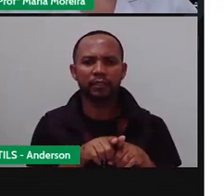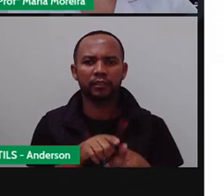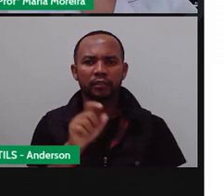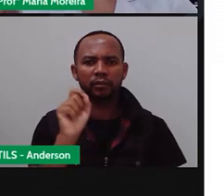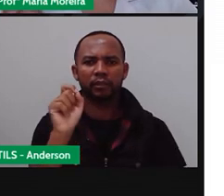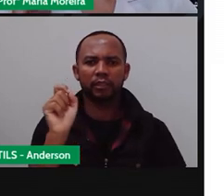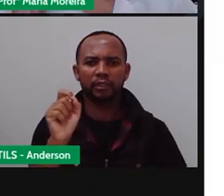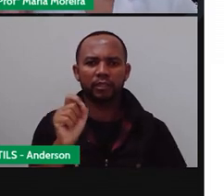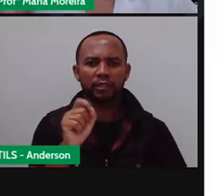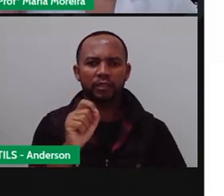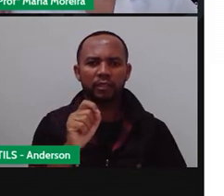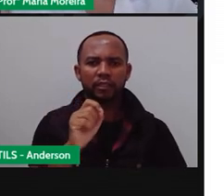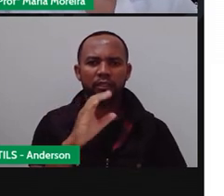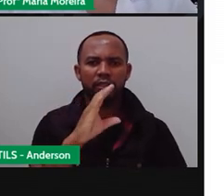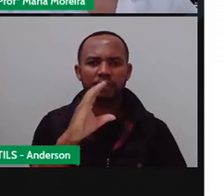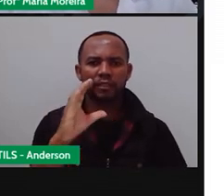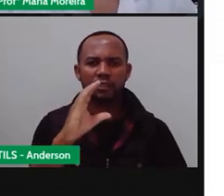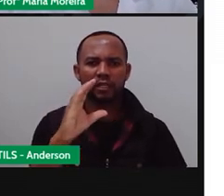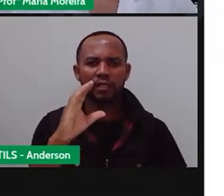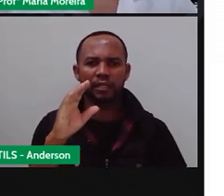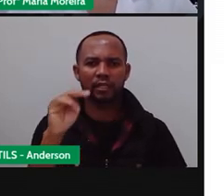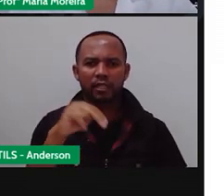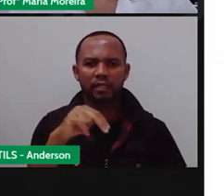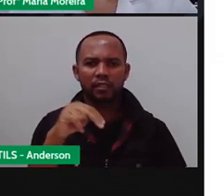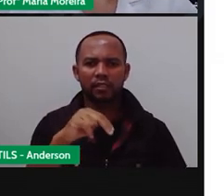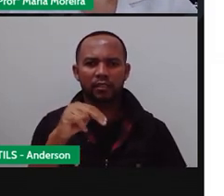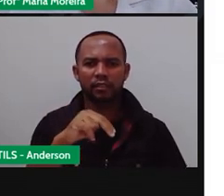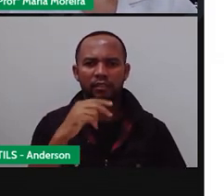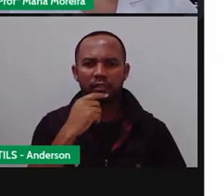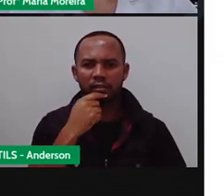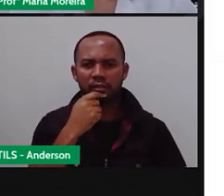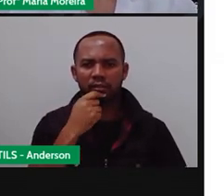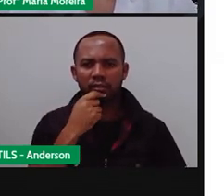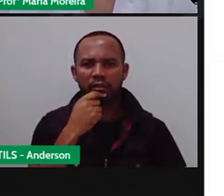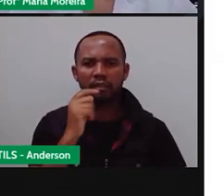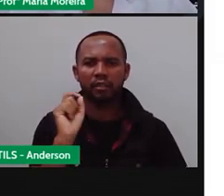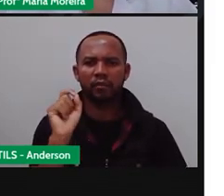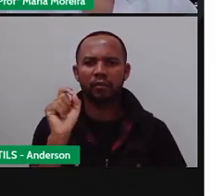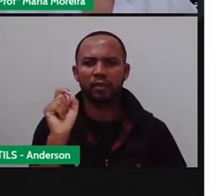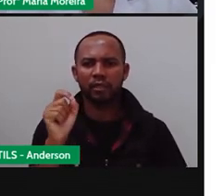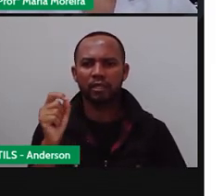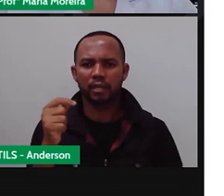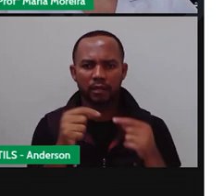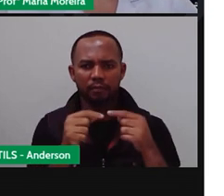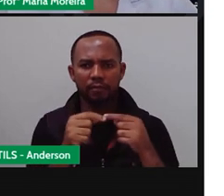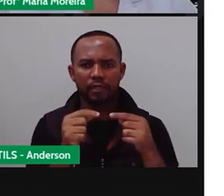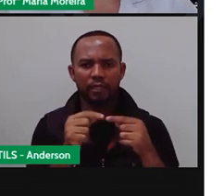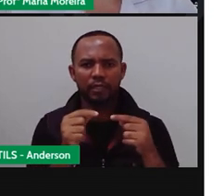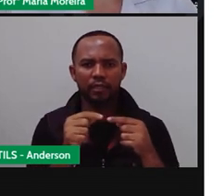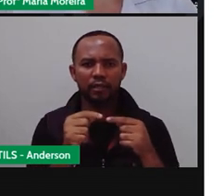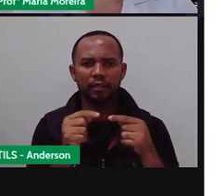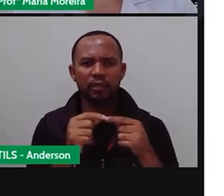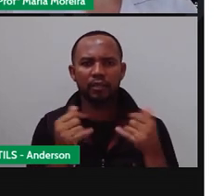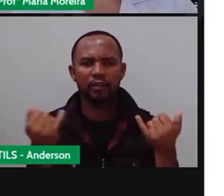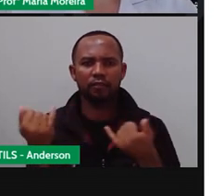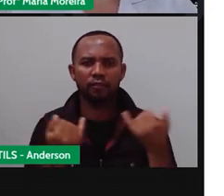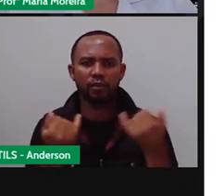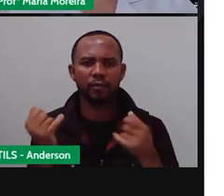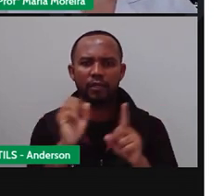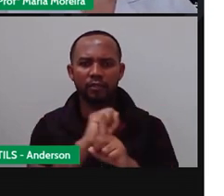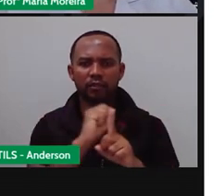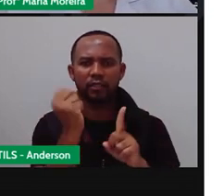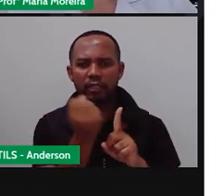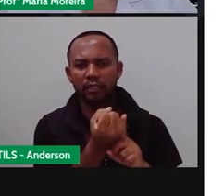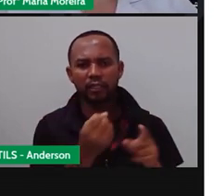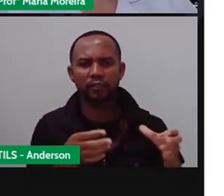inglês e por isso não corresponde exatamente aí a ordem das palavras, tem como objetivo informar a sociedade e